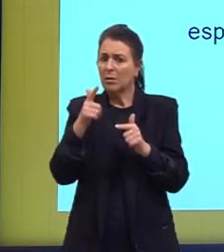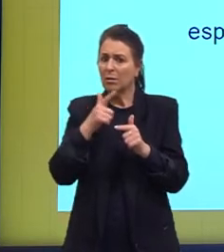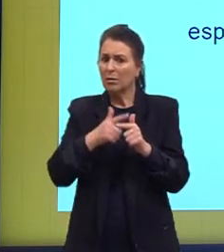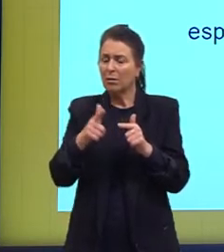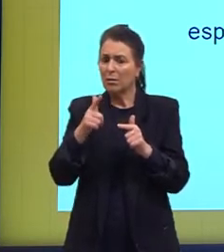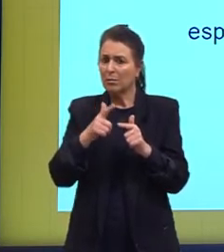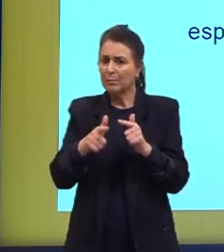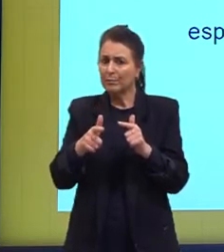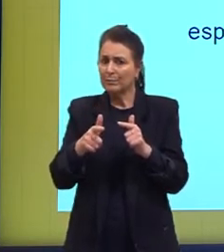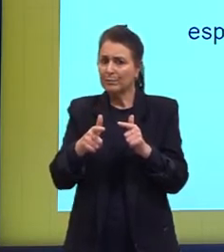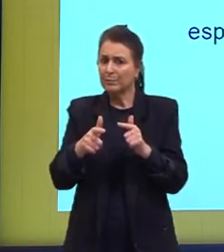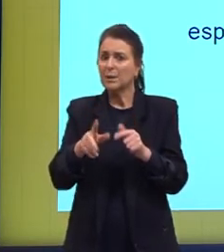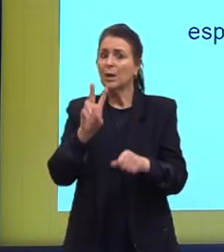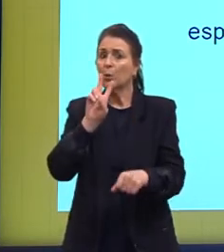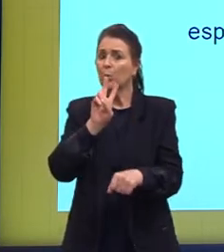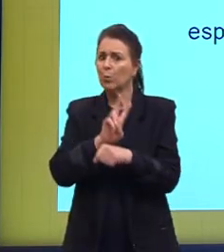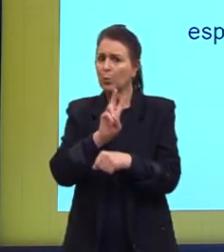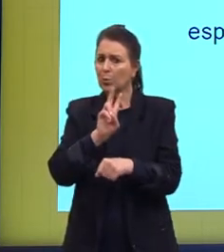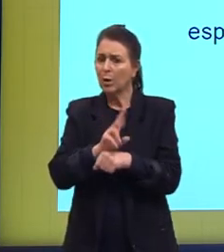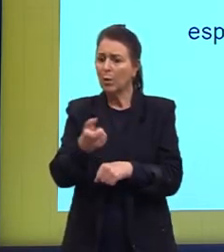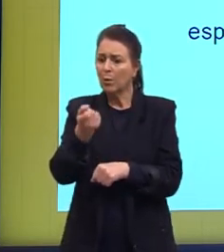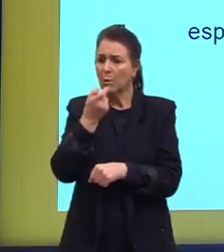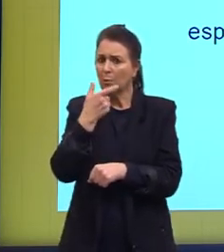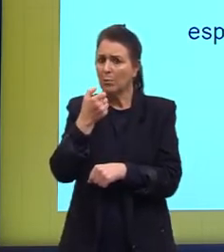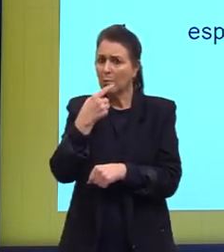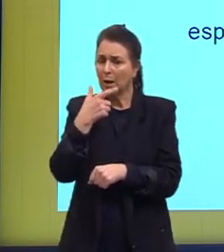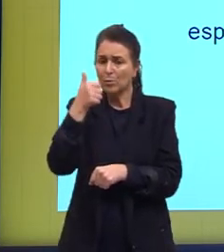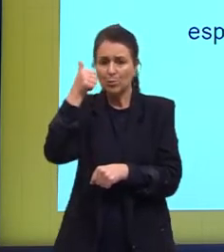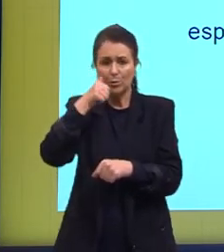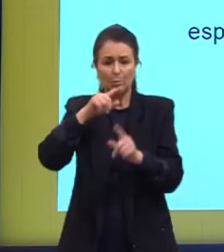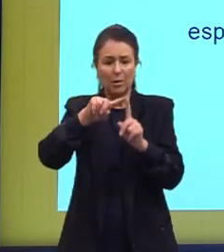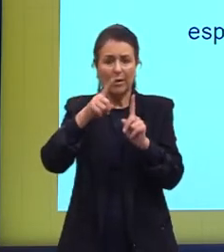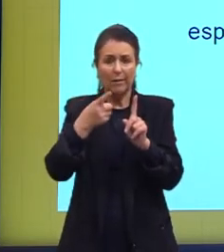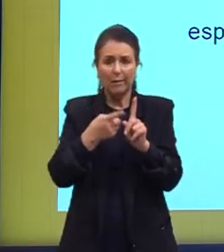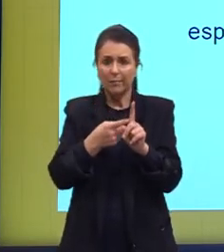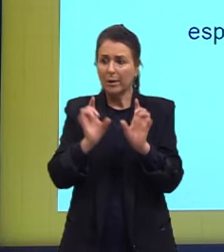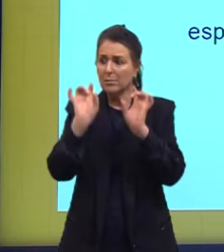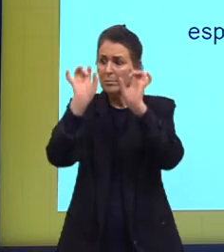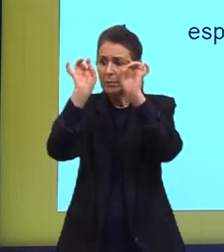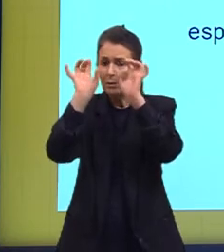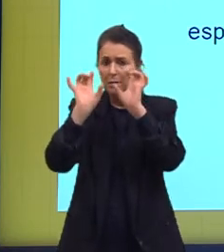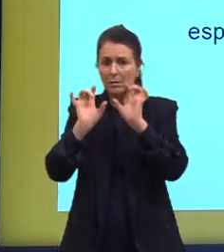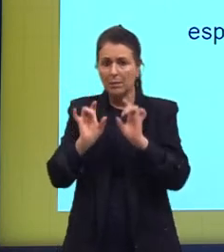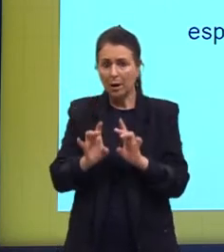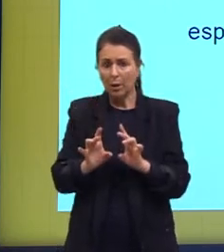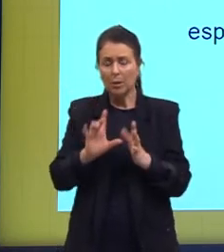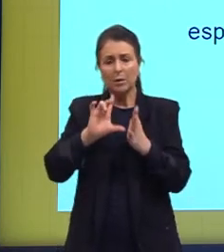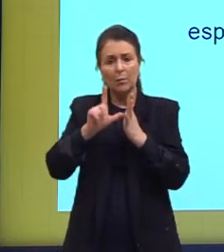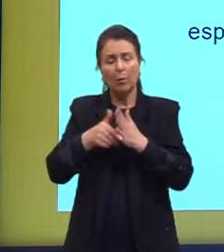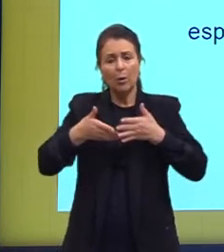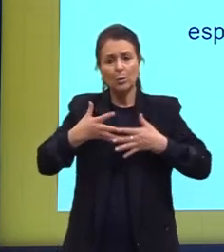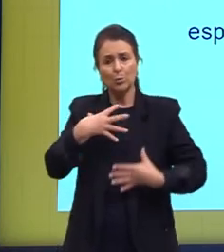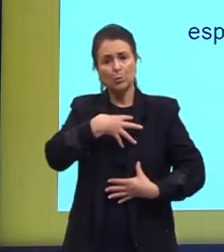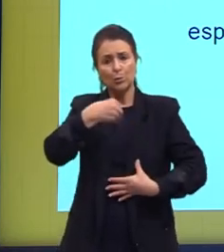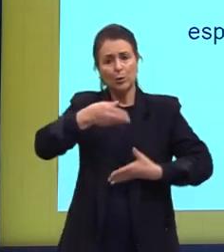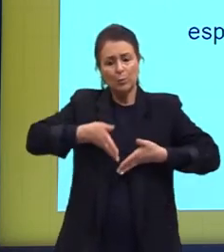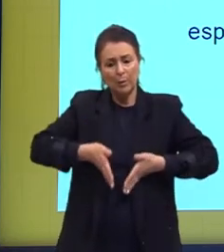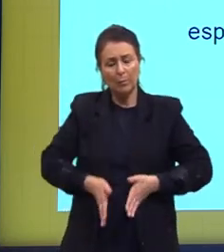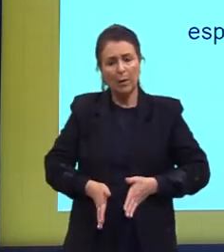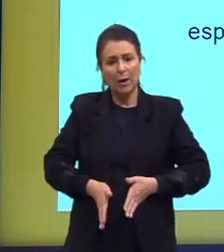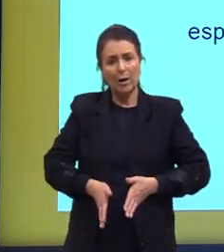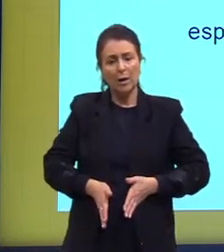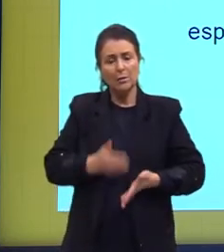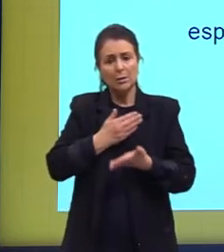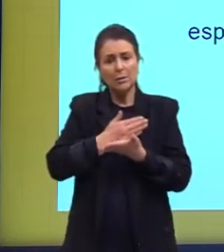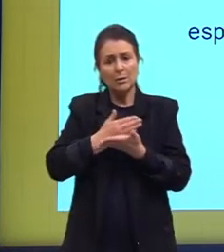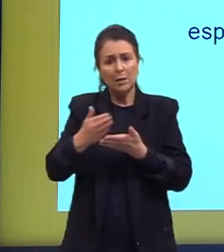cuidado na gravidez e um remédio que era dado para grávidas, ministrado para grávidas, podia estar trazendo esse problema. Então eles perceberam